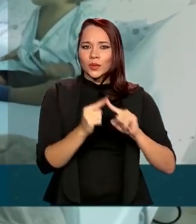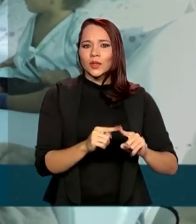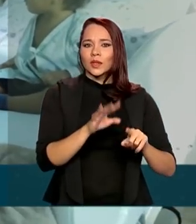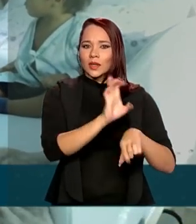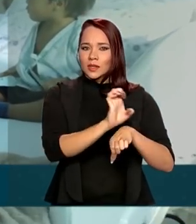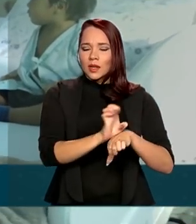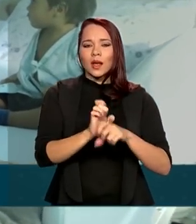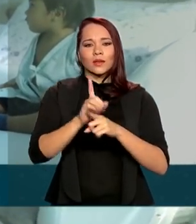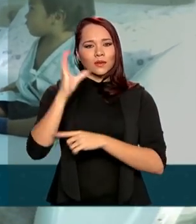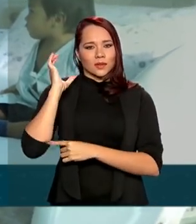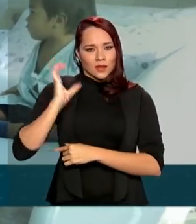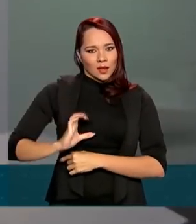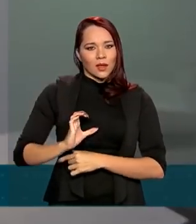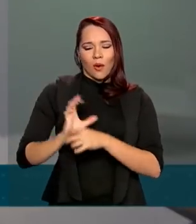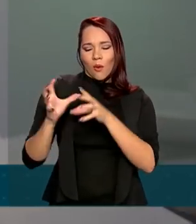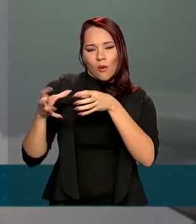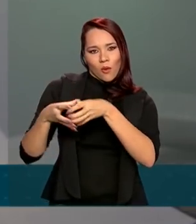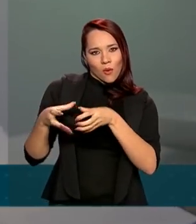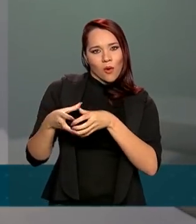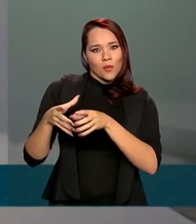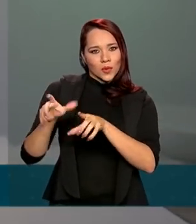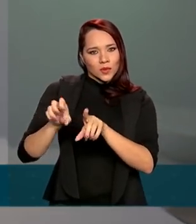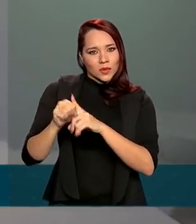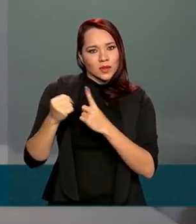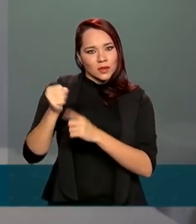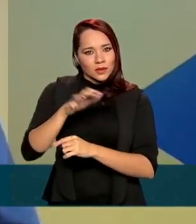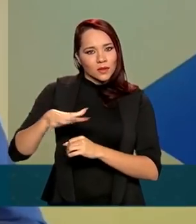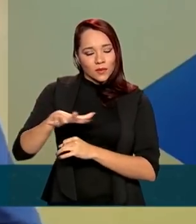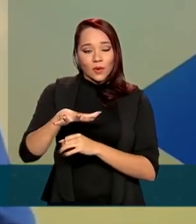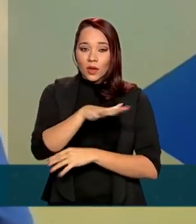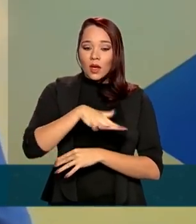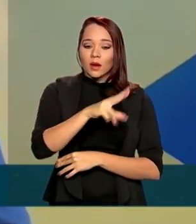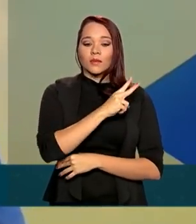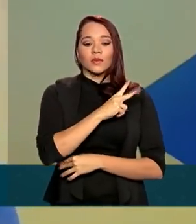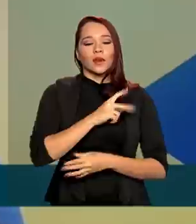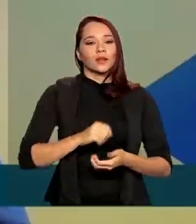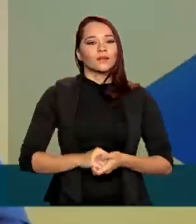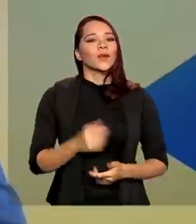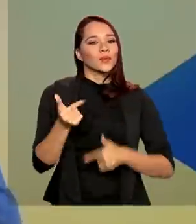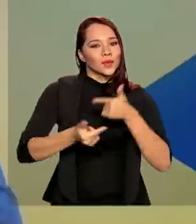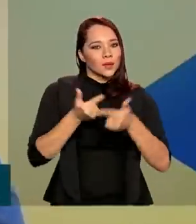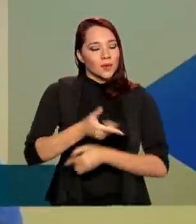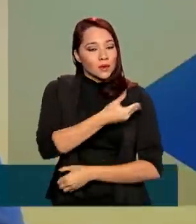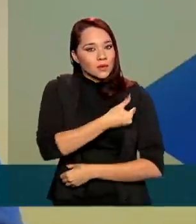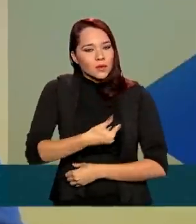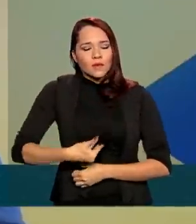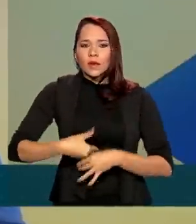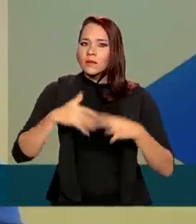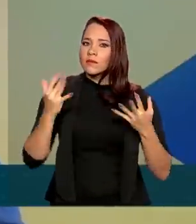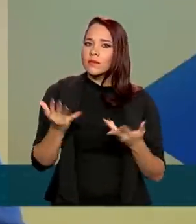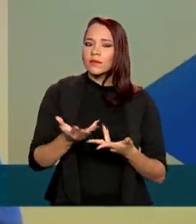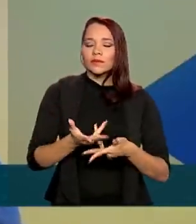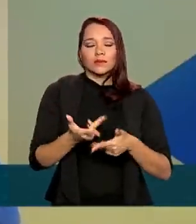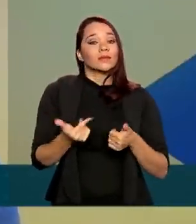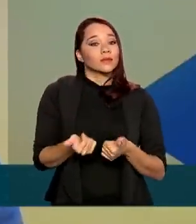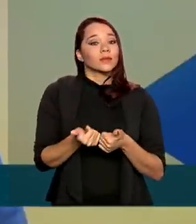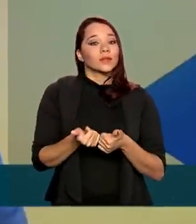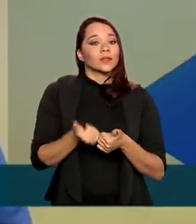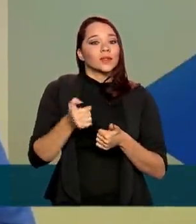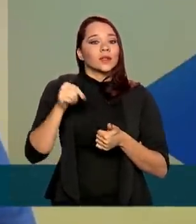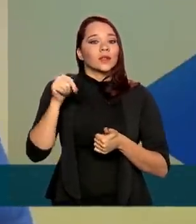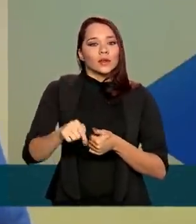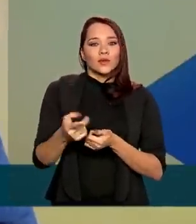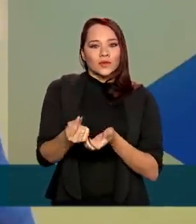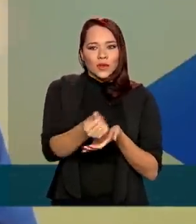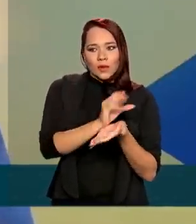cidadãos, organizações da sociedade civil e o setor privado. É uma ação de governo muito efetiva, em que os recursos têm